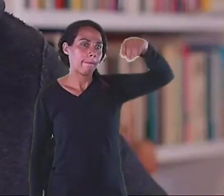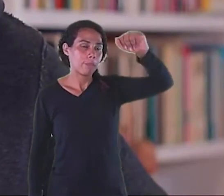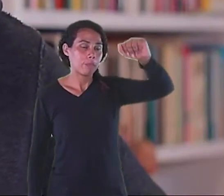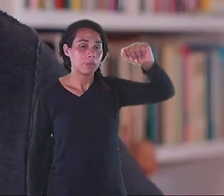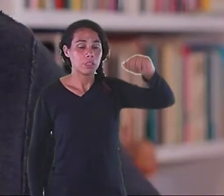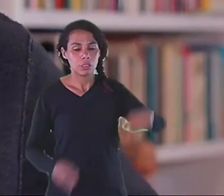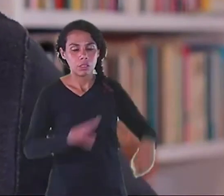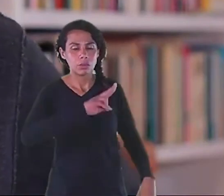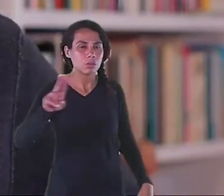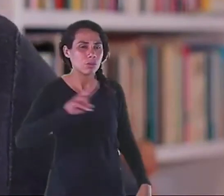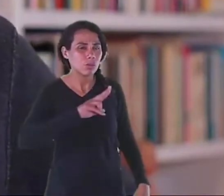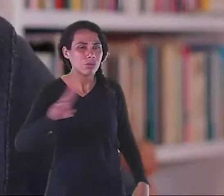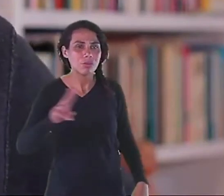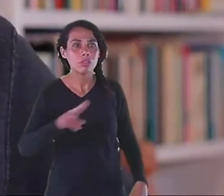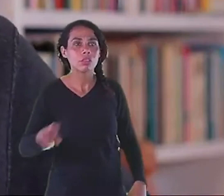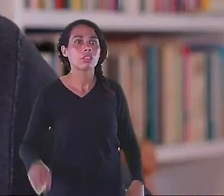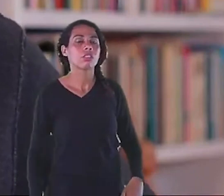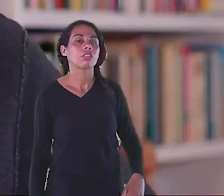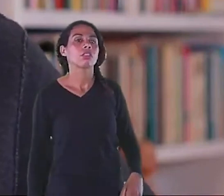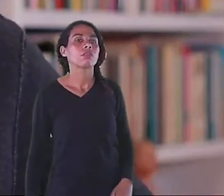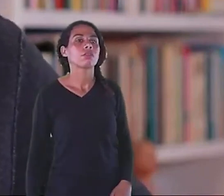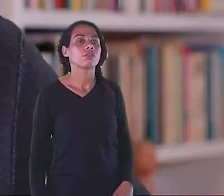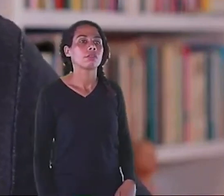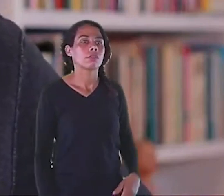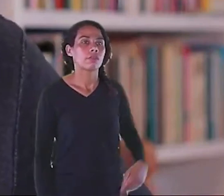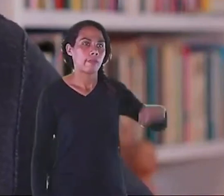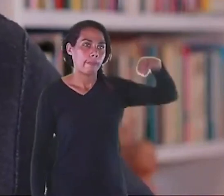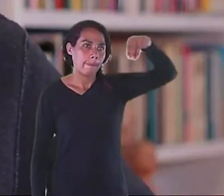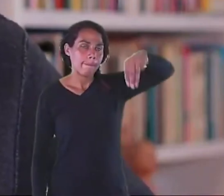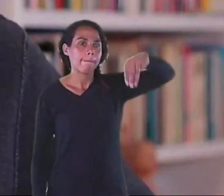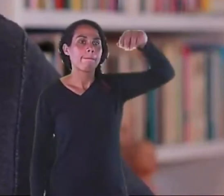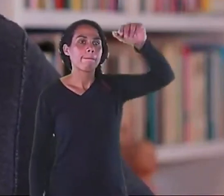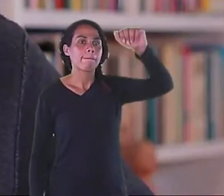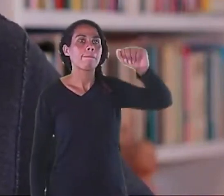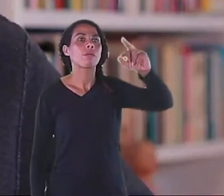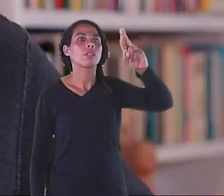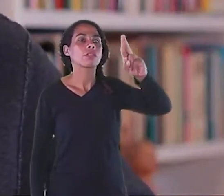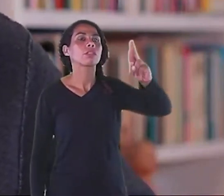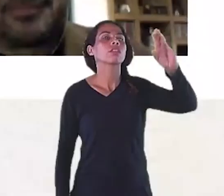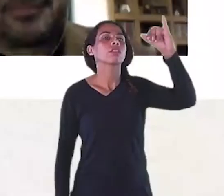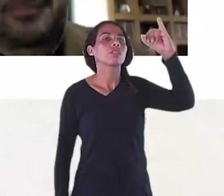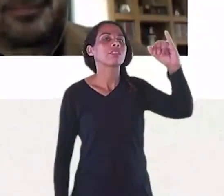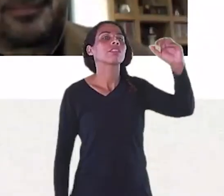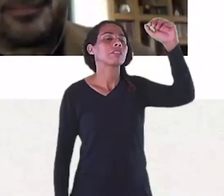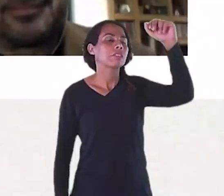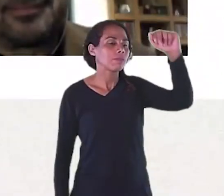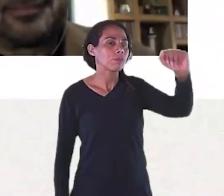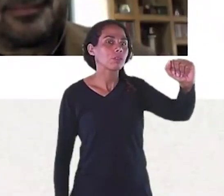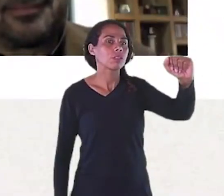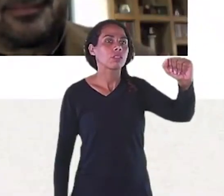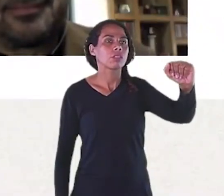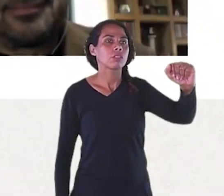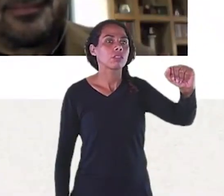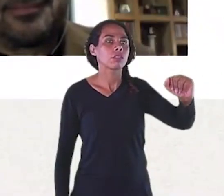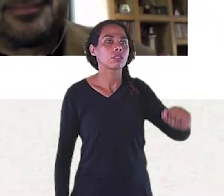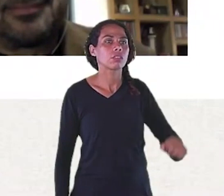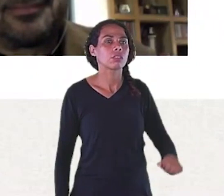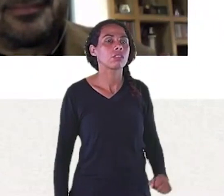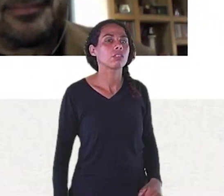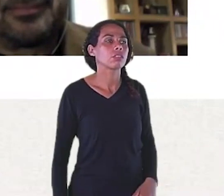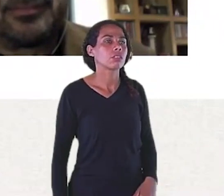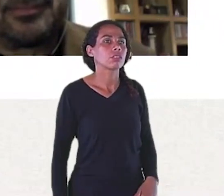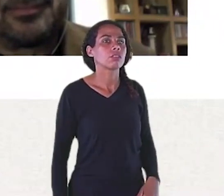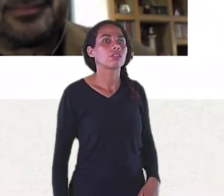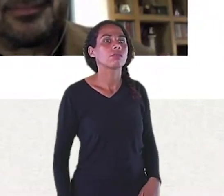falar Cláudia de Lima Moreira Maria Cristina Marques Parabéns de João Zé Francisco de Figueiredo